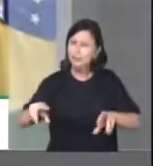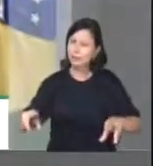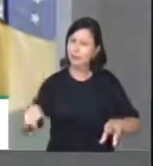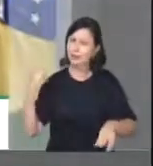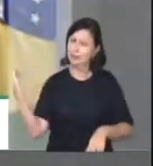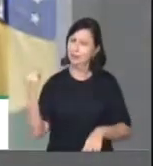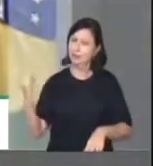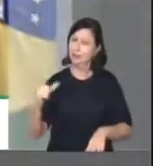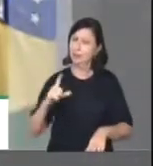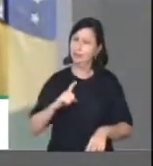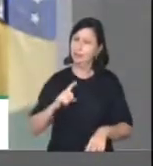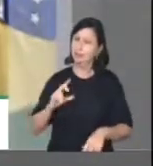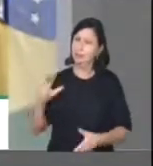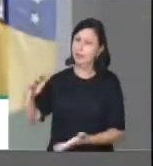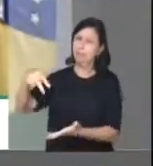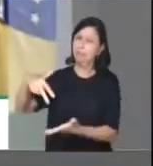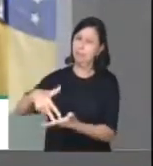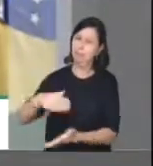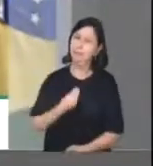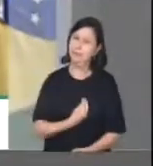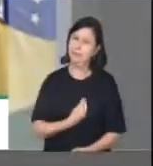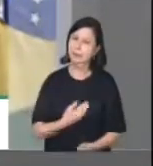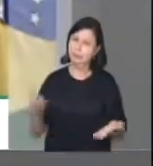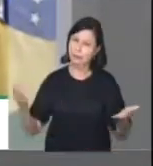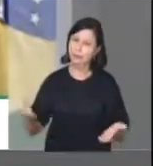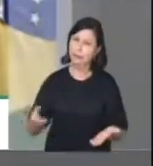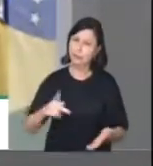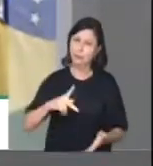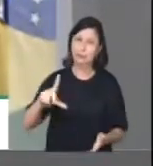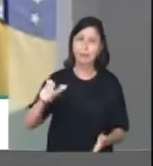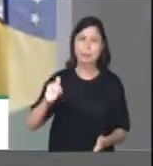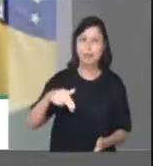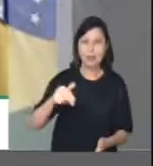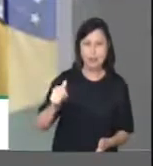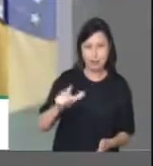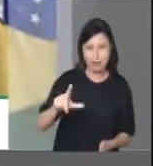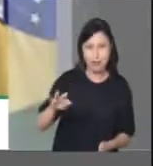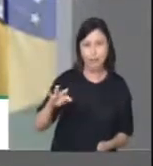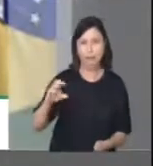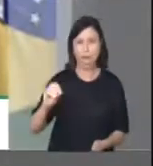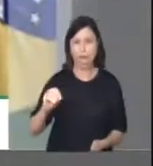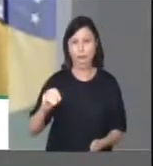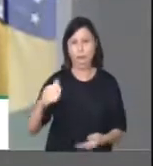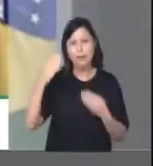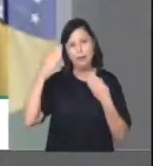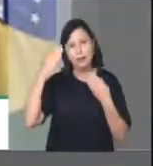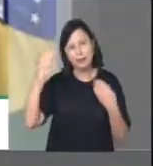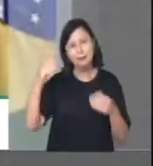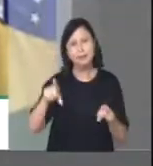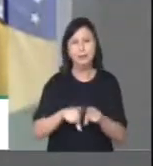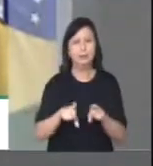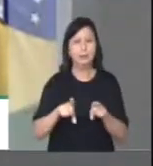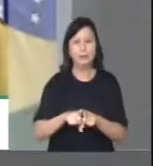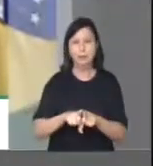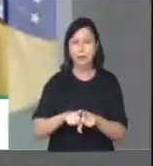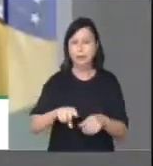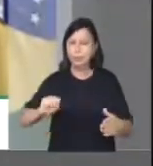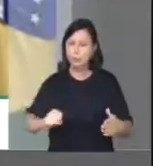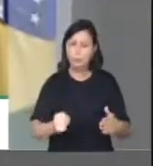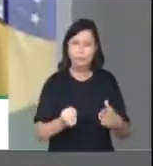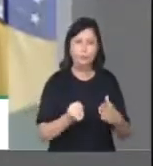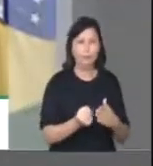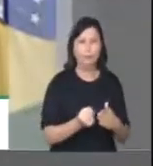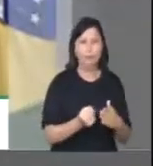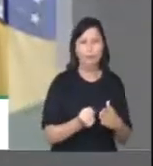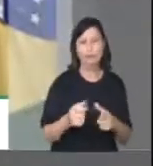ali presentes. Quero também agradecer o meu gabinete, na pessoa da Ana Karenina, todo o esforço, todo o trabalho, não só do